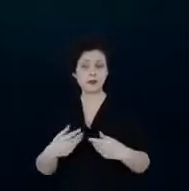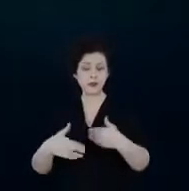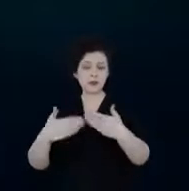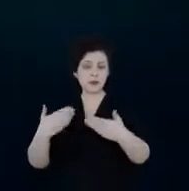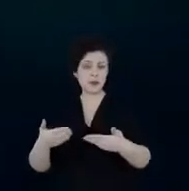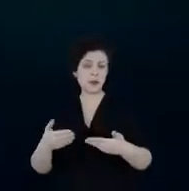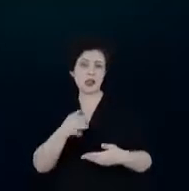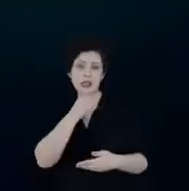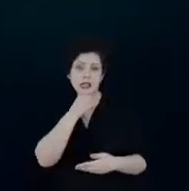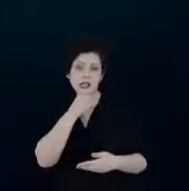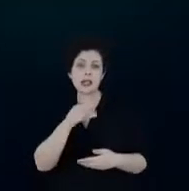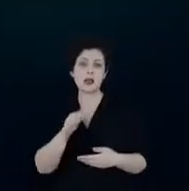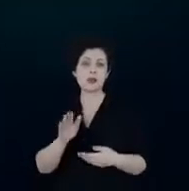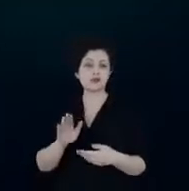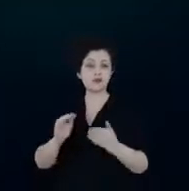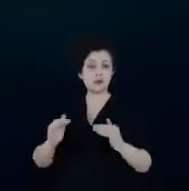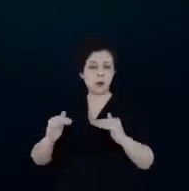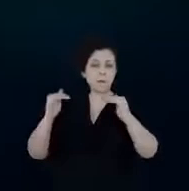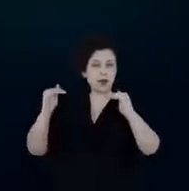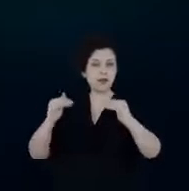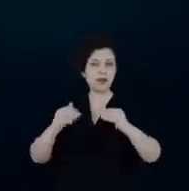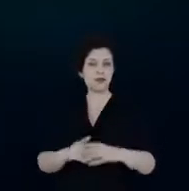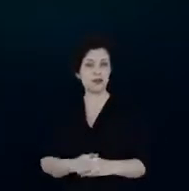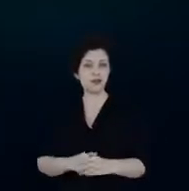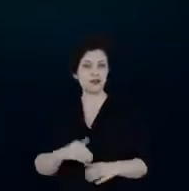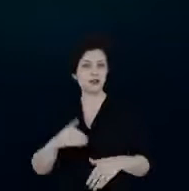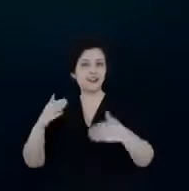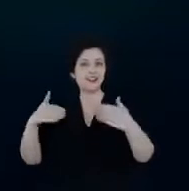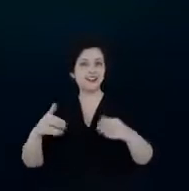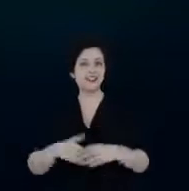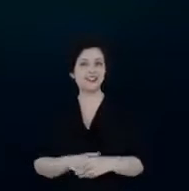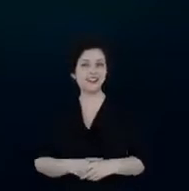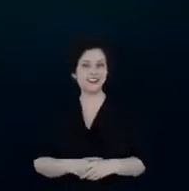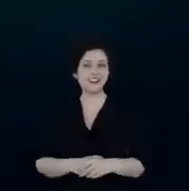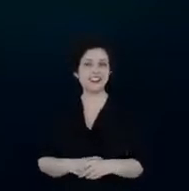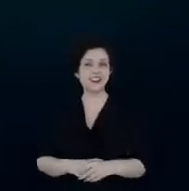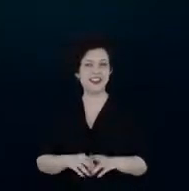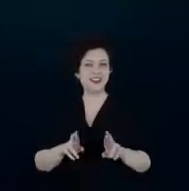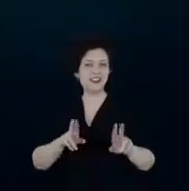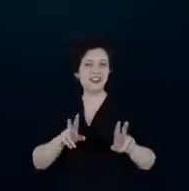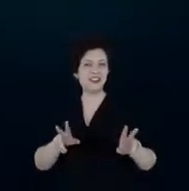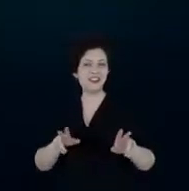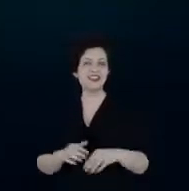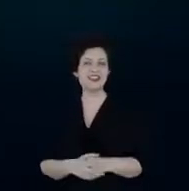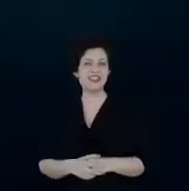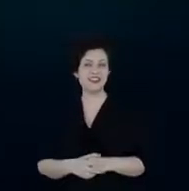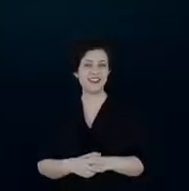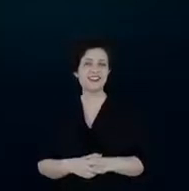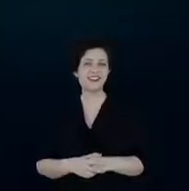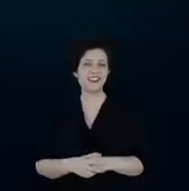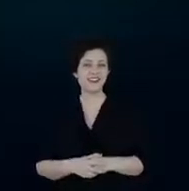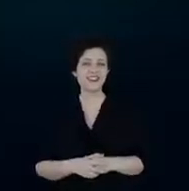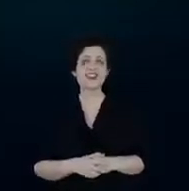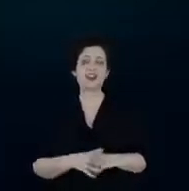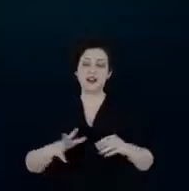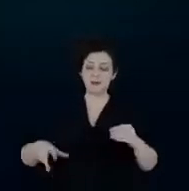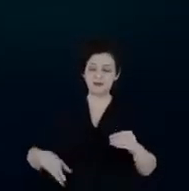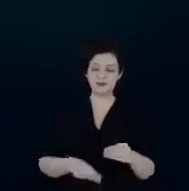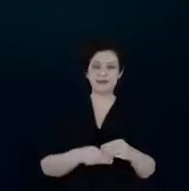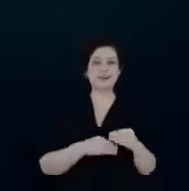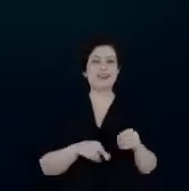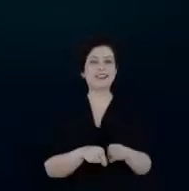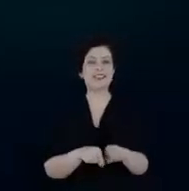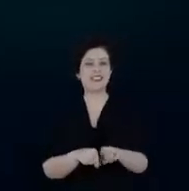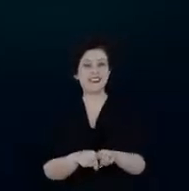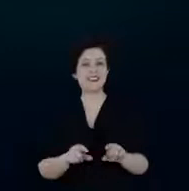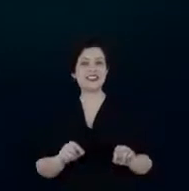talvez trazer um patamar de desenvolvimento diferenciado. somado a isso, gente tem aí um